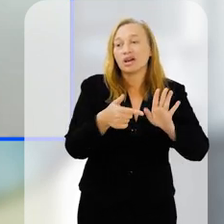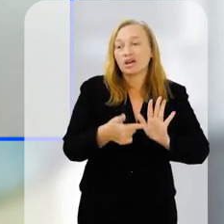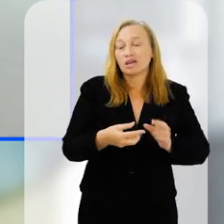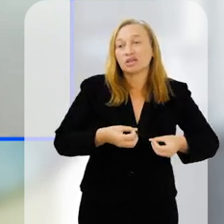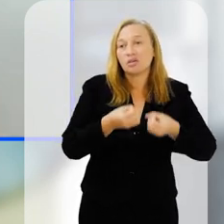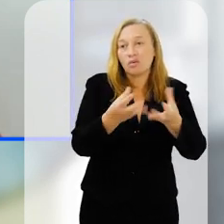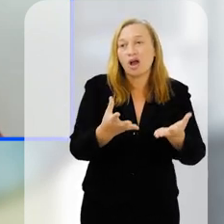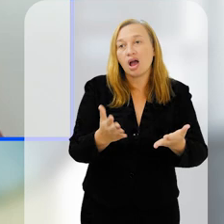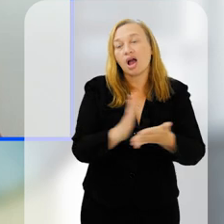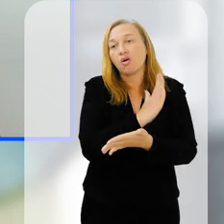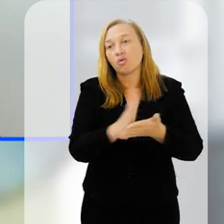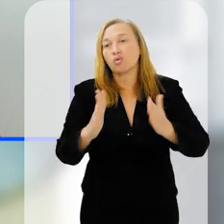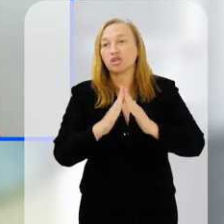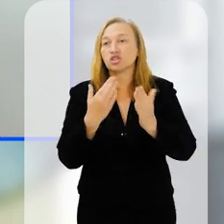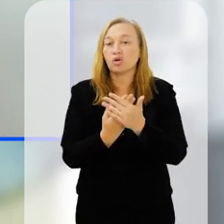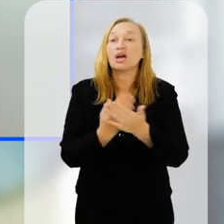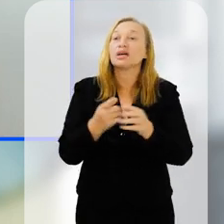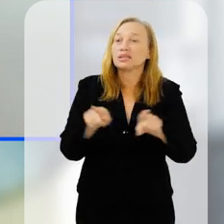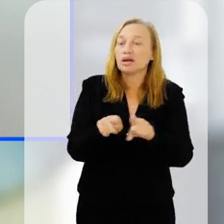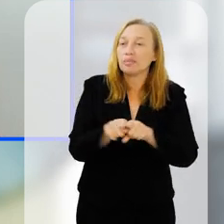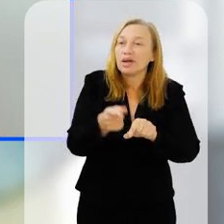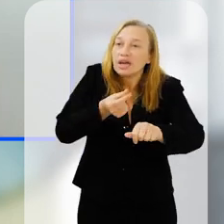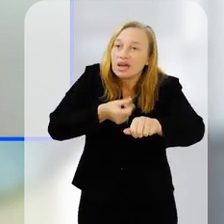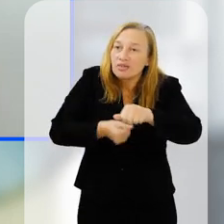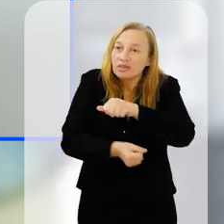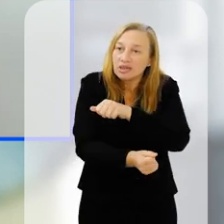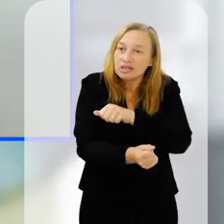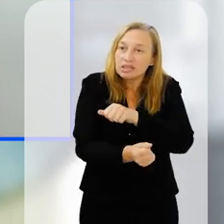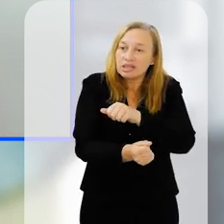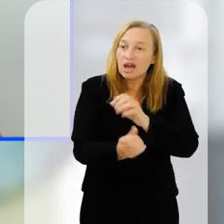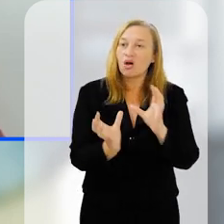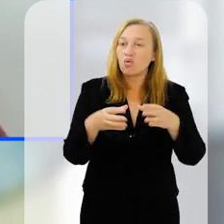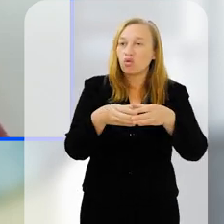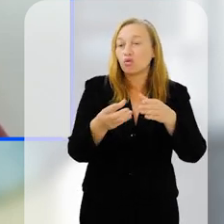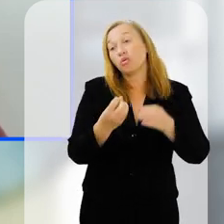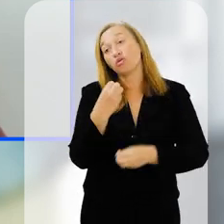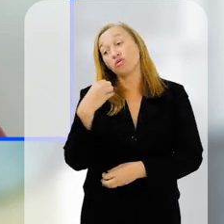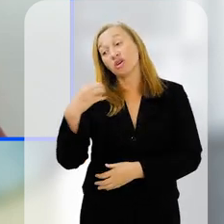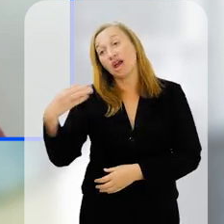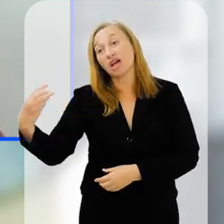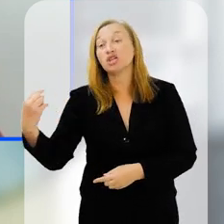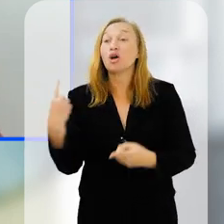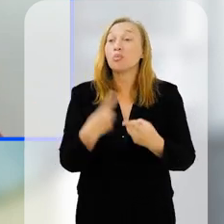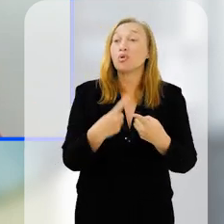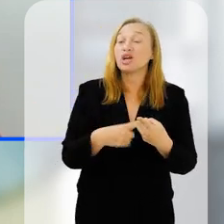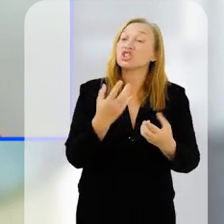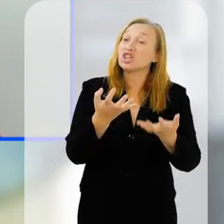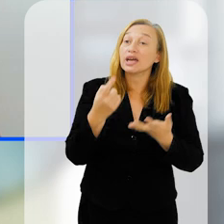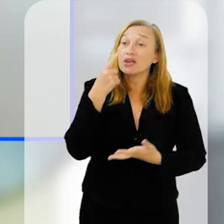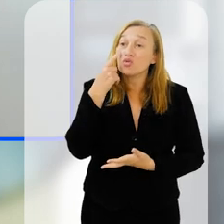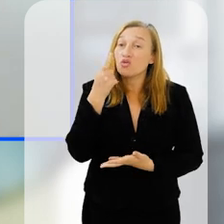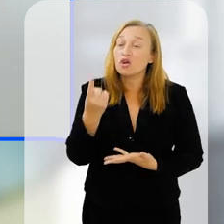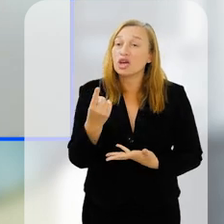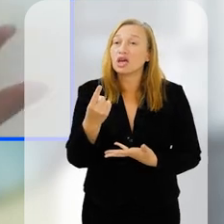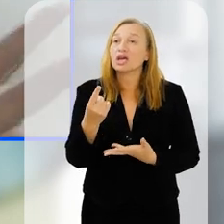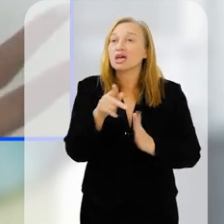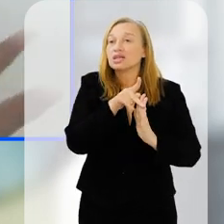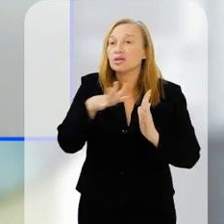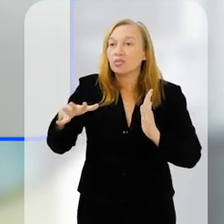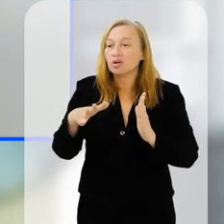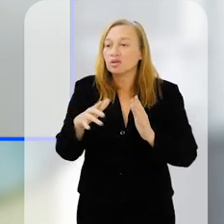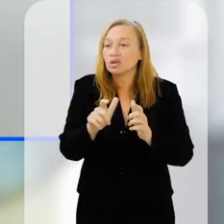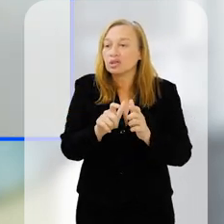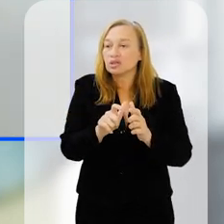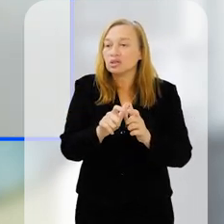escolas e também para poder financiar a nossa viagem, né, assim, porque são, a gente está querendo ver